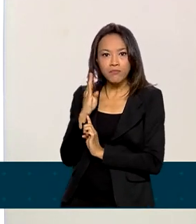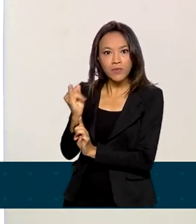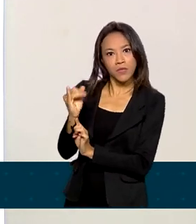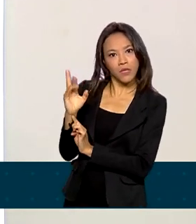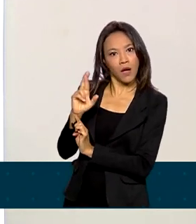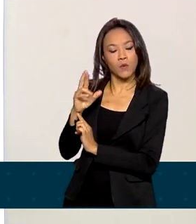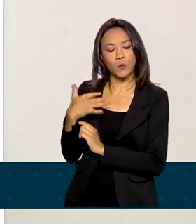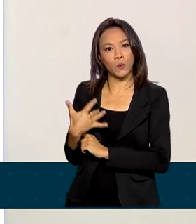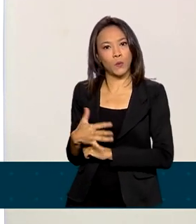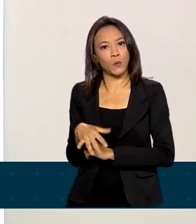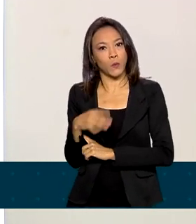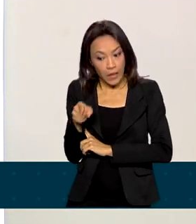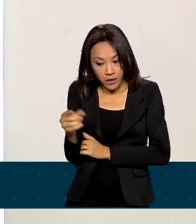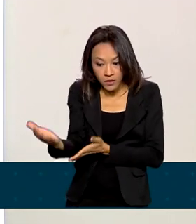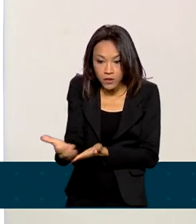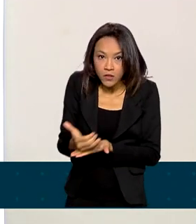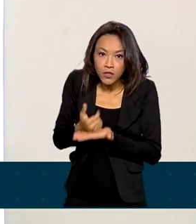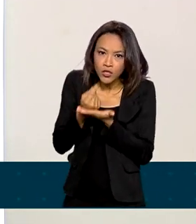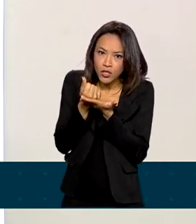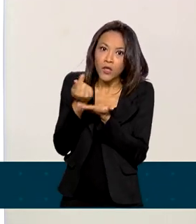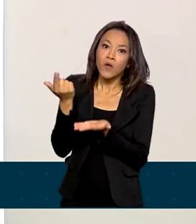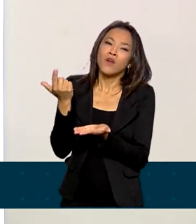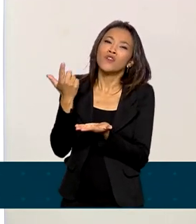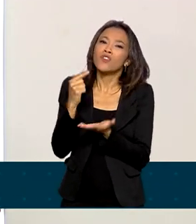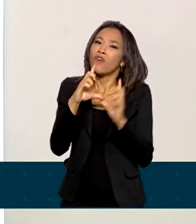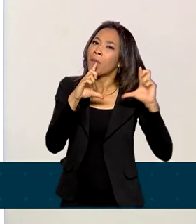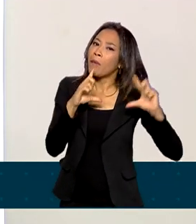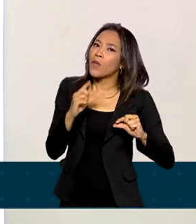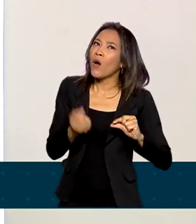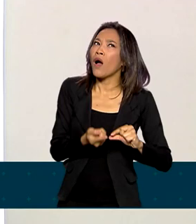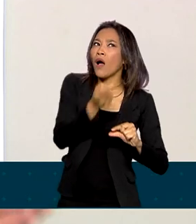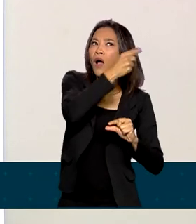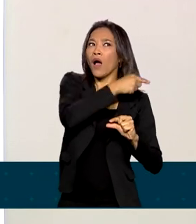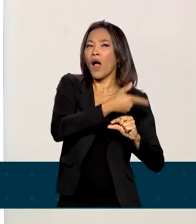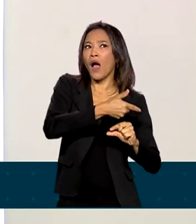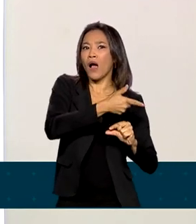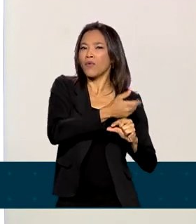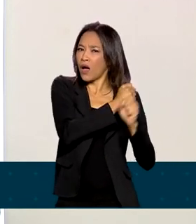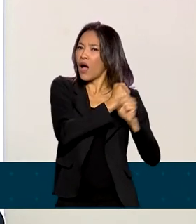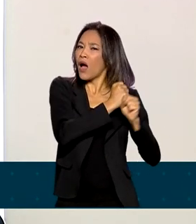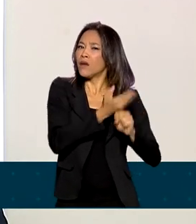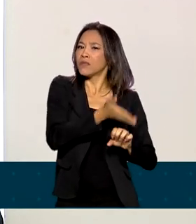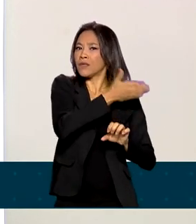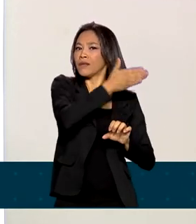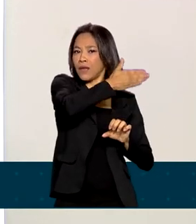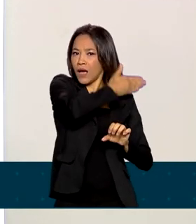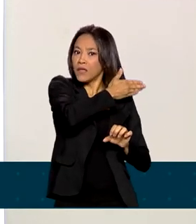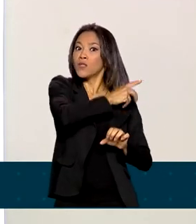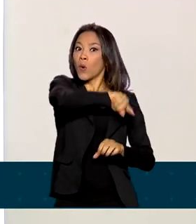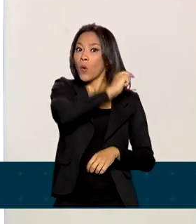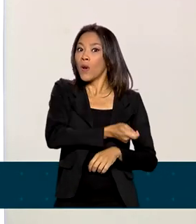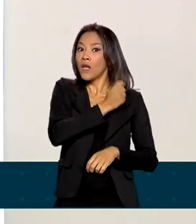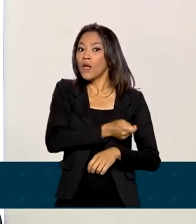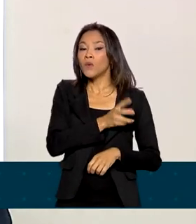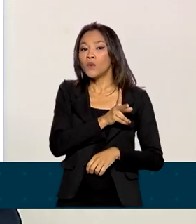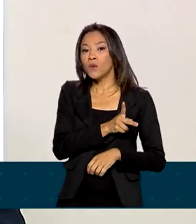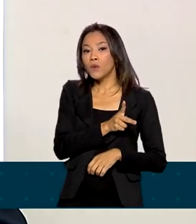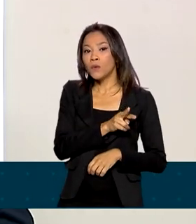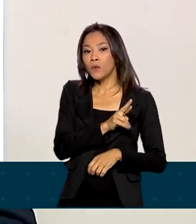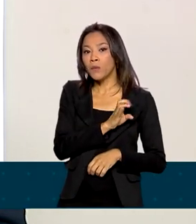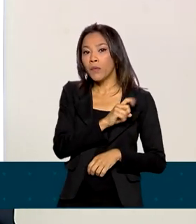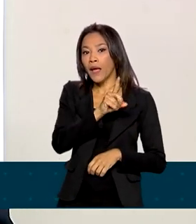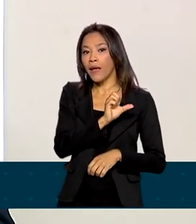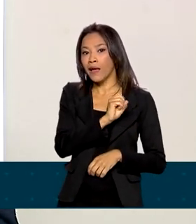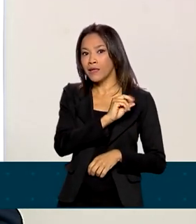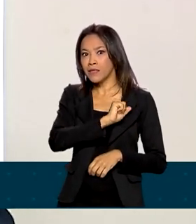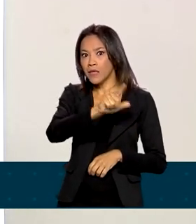reais. Essa arrecadação só foi inferior àquela ocorrida alguns anos atrás com o leilão do pré-sal, onde se chegou